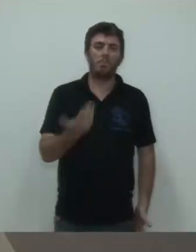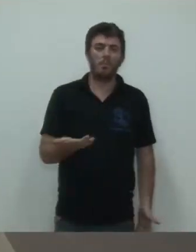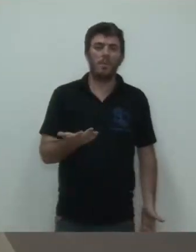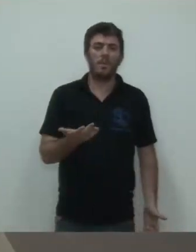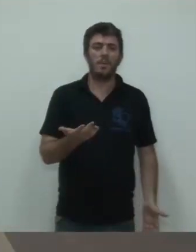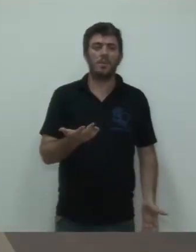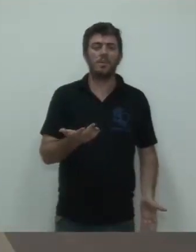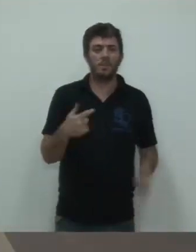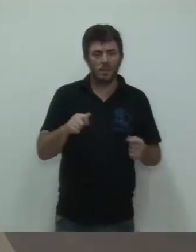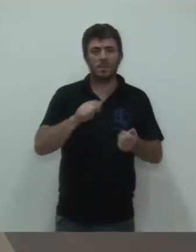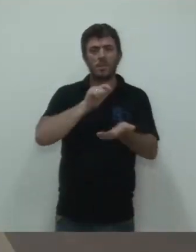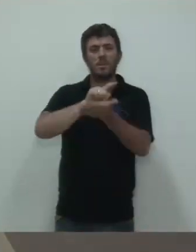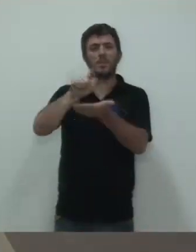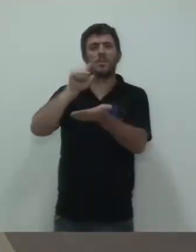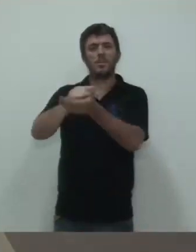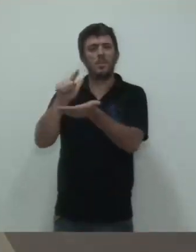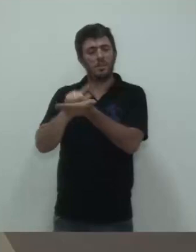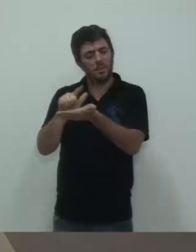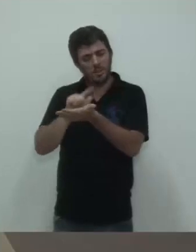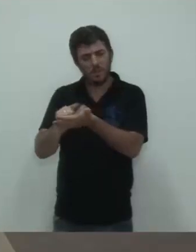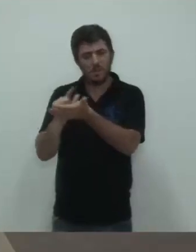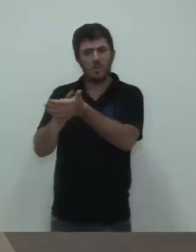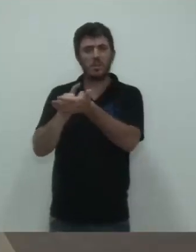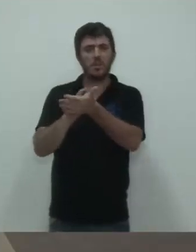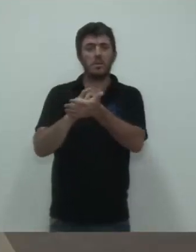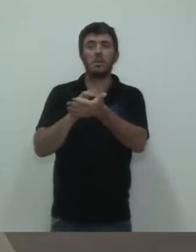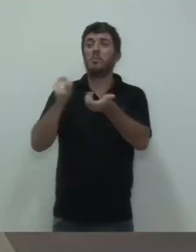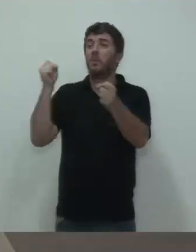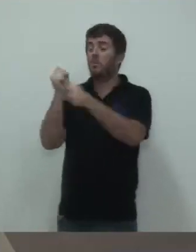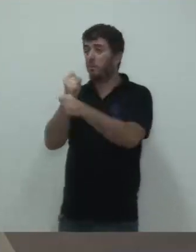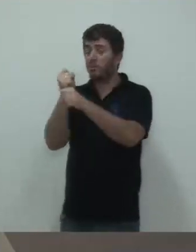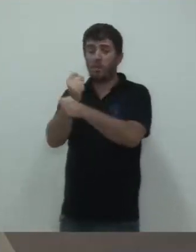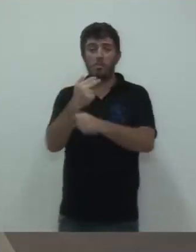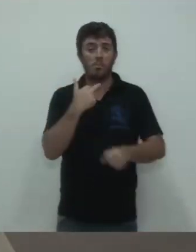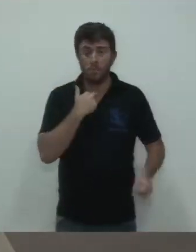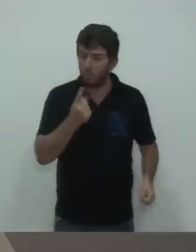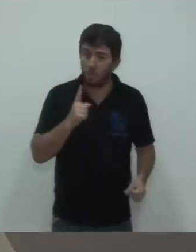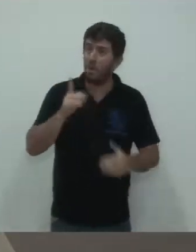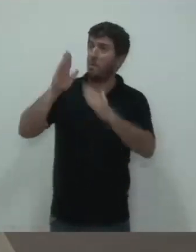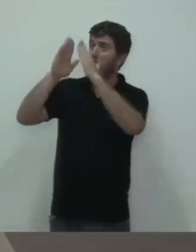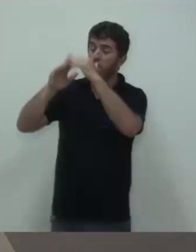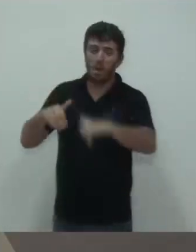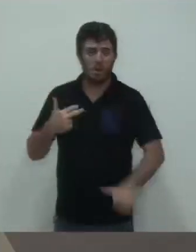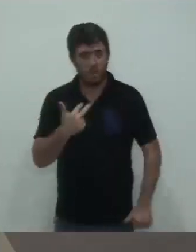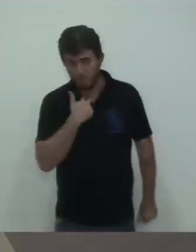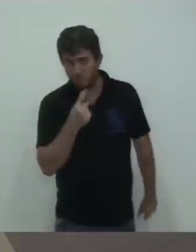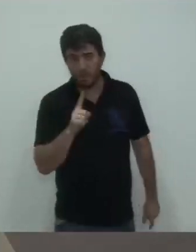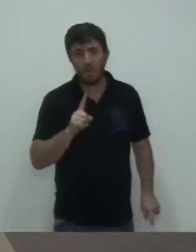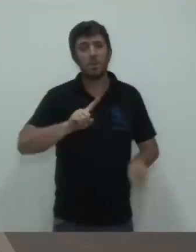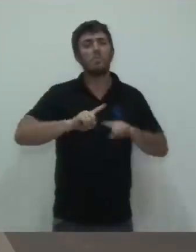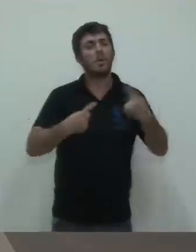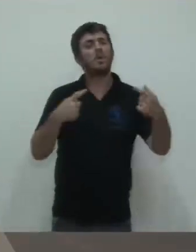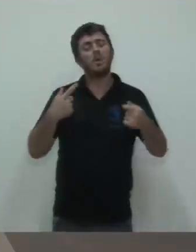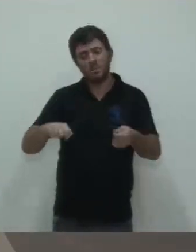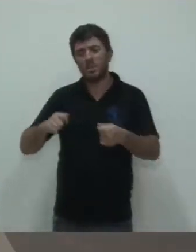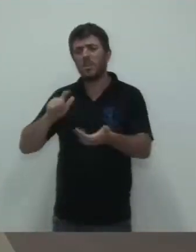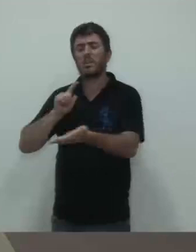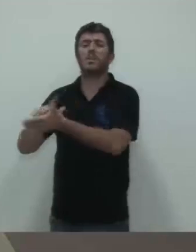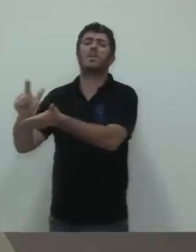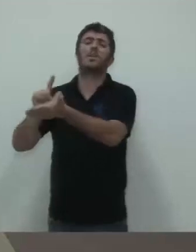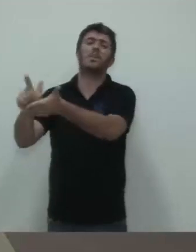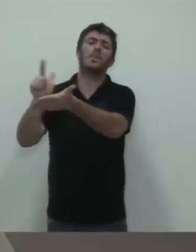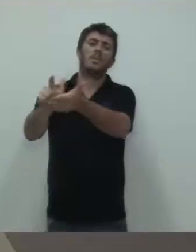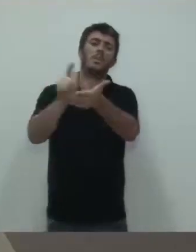é fazer pelo menos ali, deixar aquele local mais urbanizado e limpo, não na situação que se encontra lá há tanto tempo.